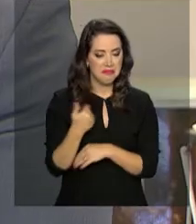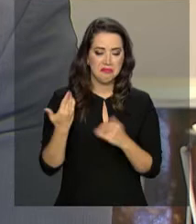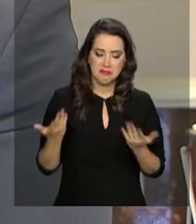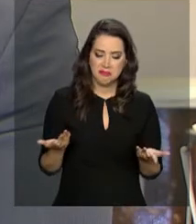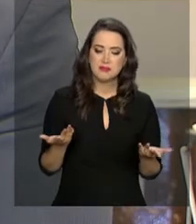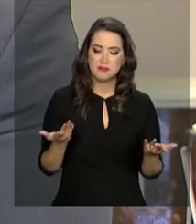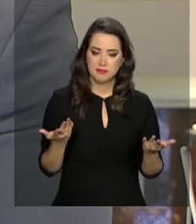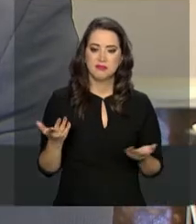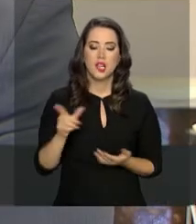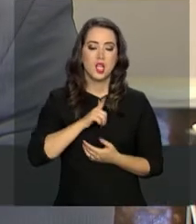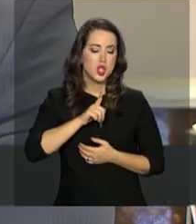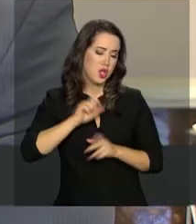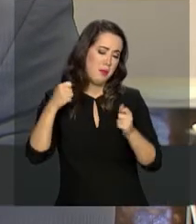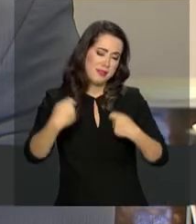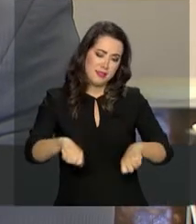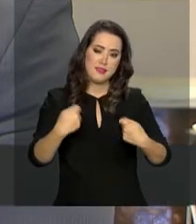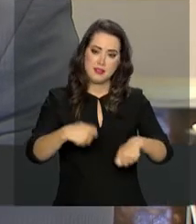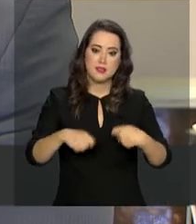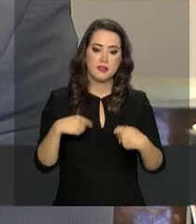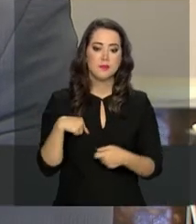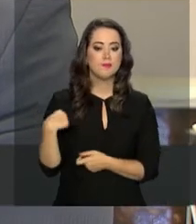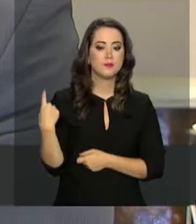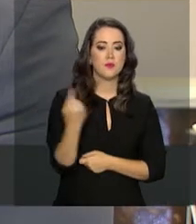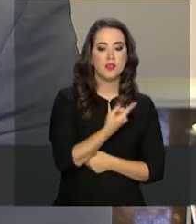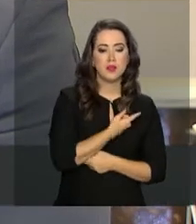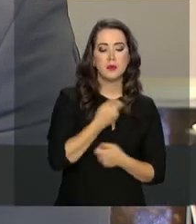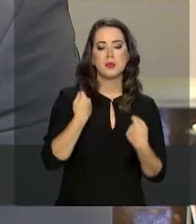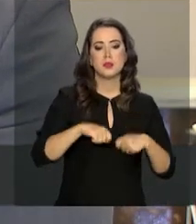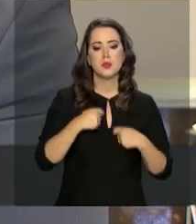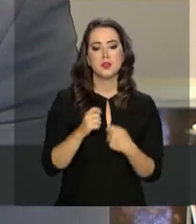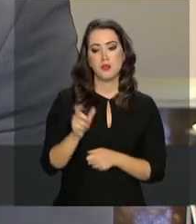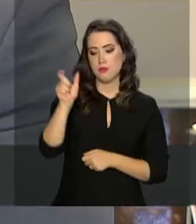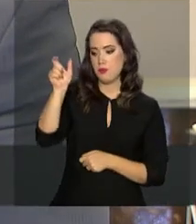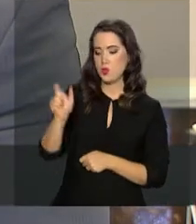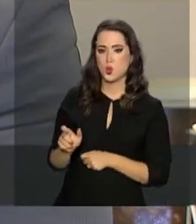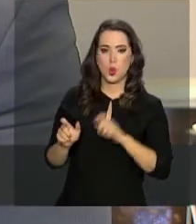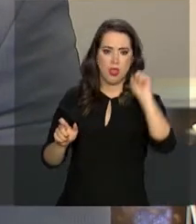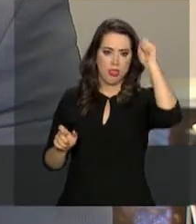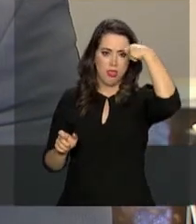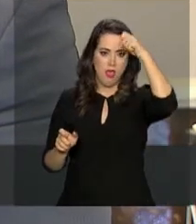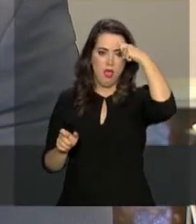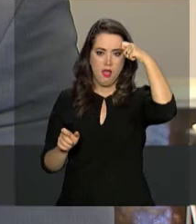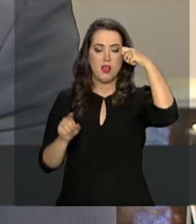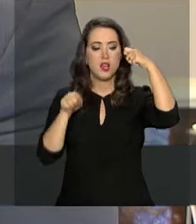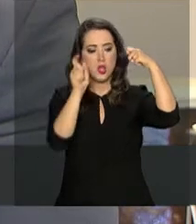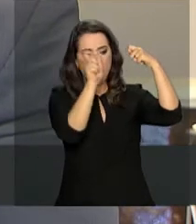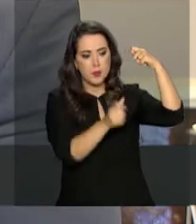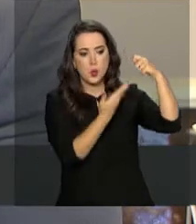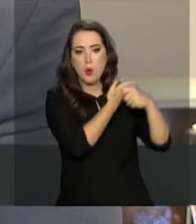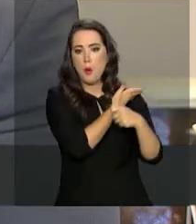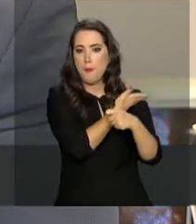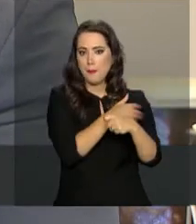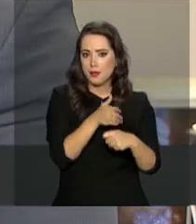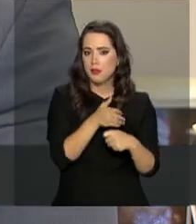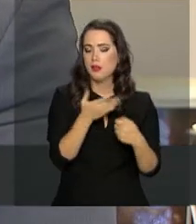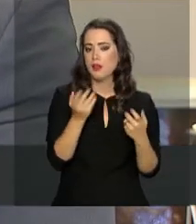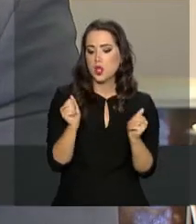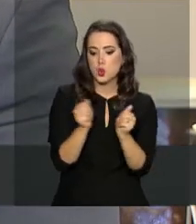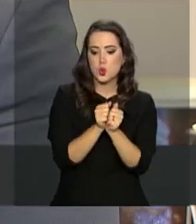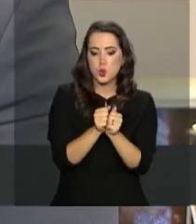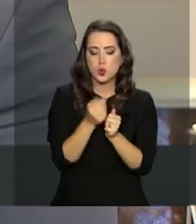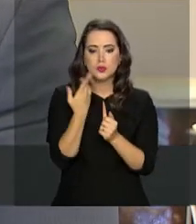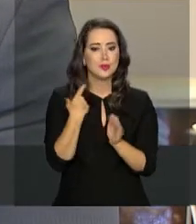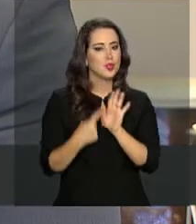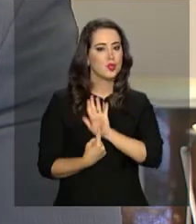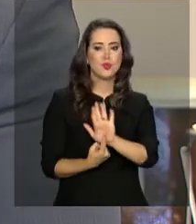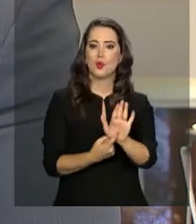necessidade de que nós tínhamos que colocar um negro e um não negro no mesmo ambiente escolar para que a gente pudesse mostrar